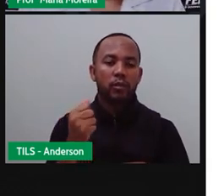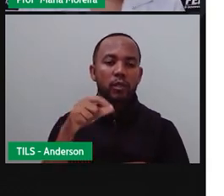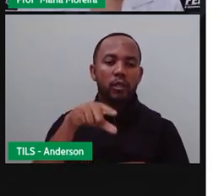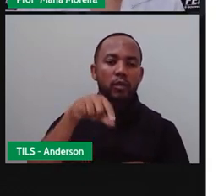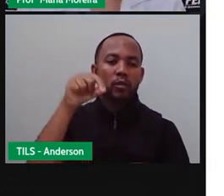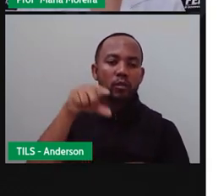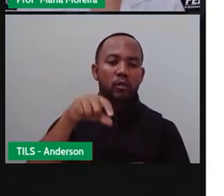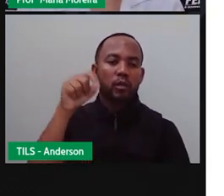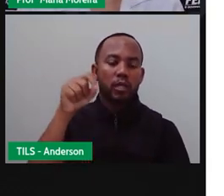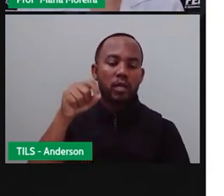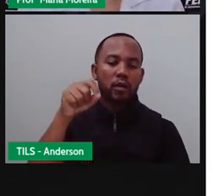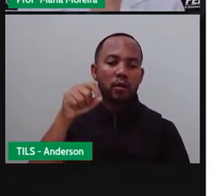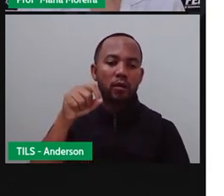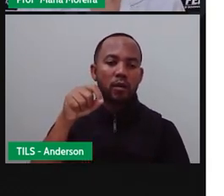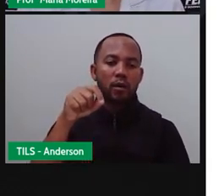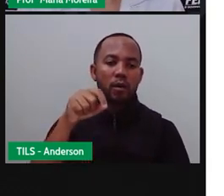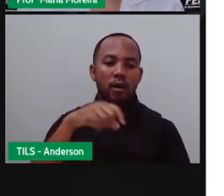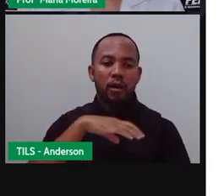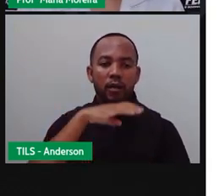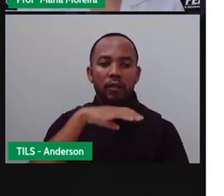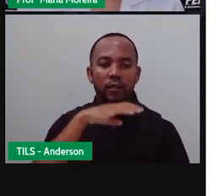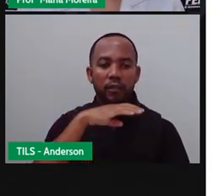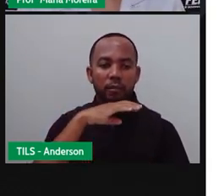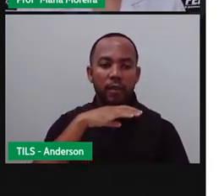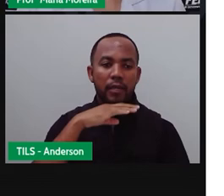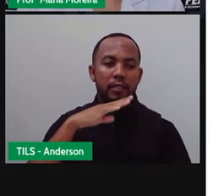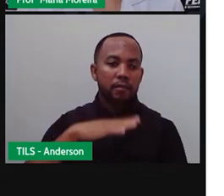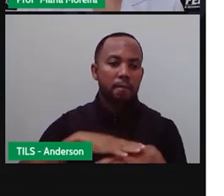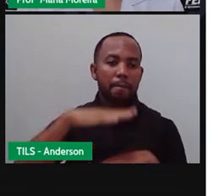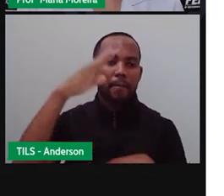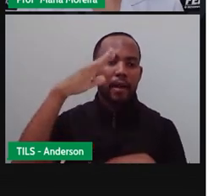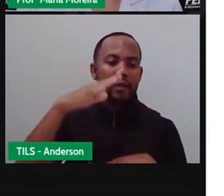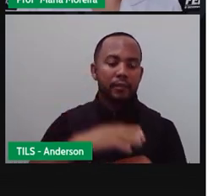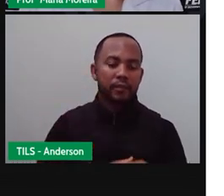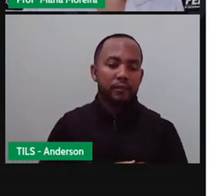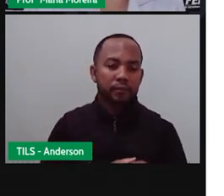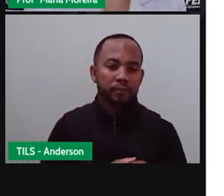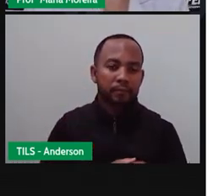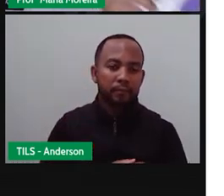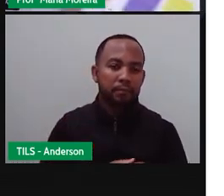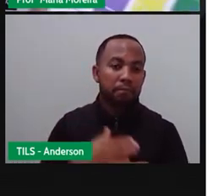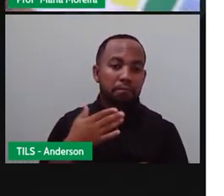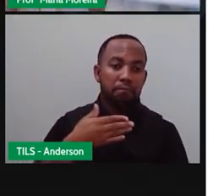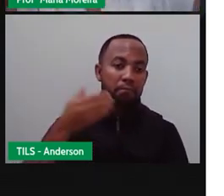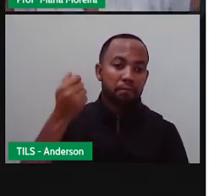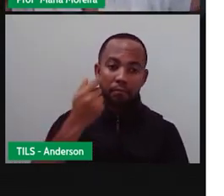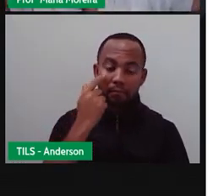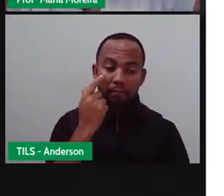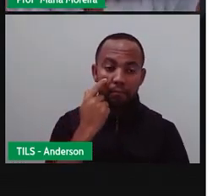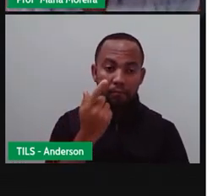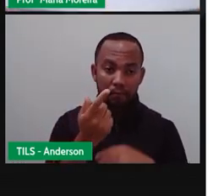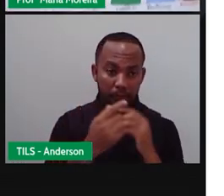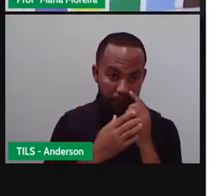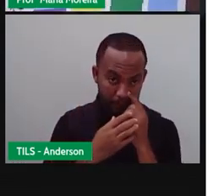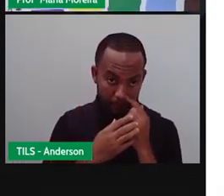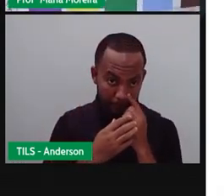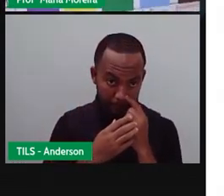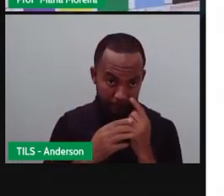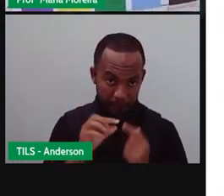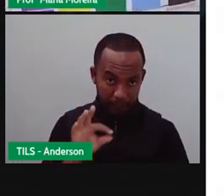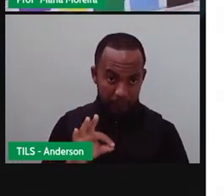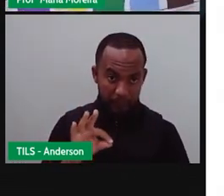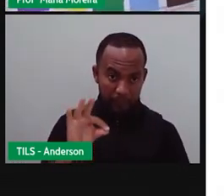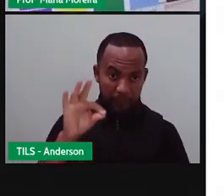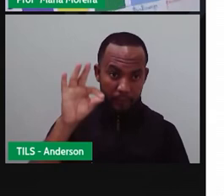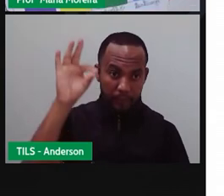a Pro demorou um bocado, né? Cortando. Qual foi o animal aí preferido? Olha. Vamos dizer que é a barrinha